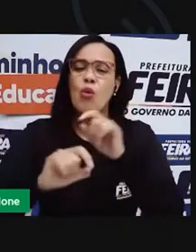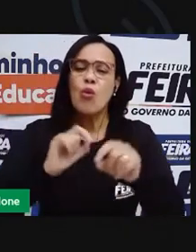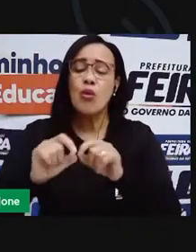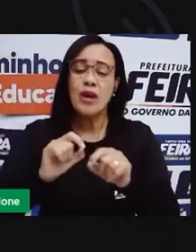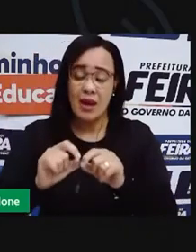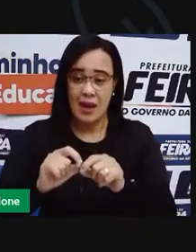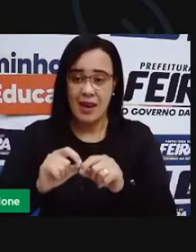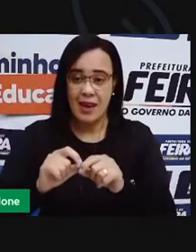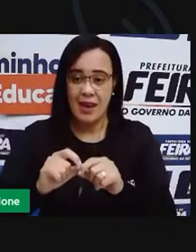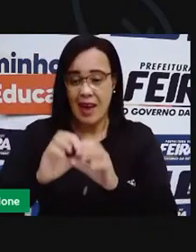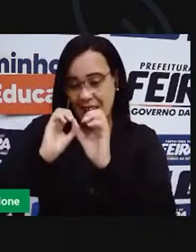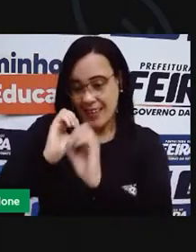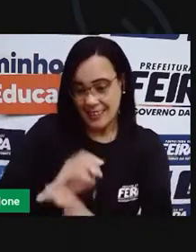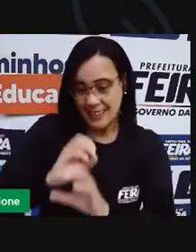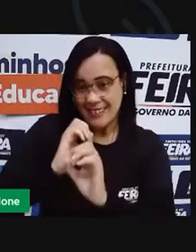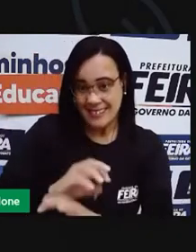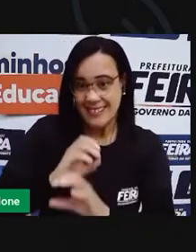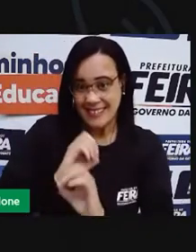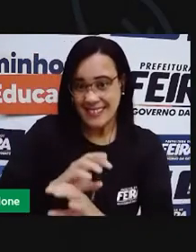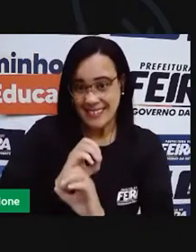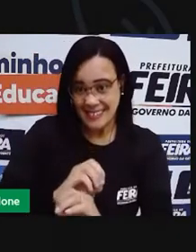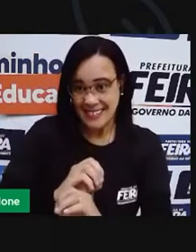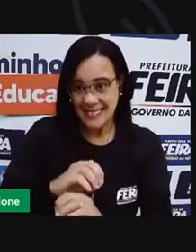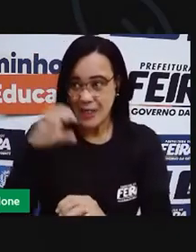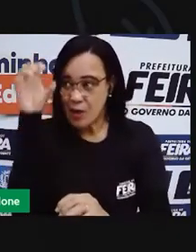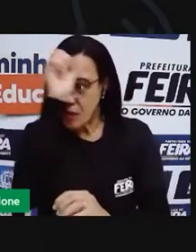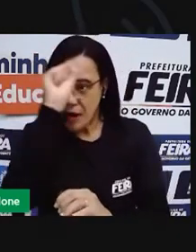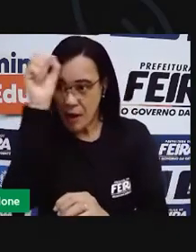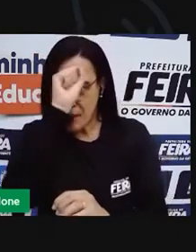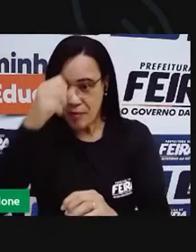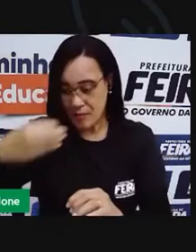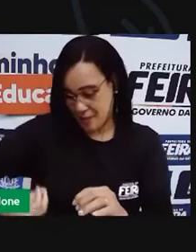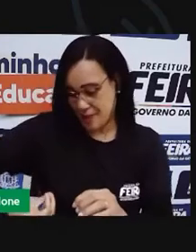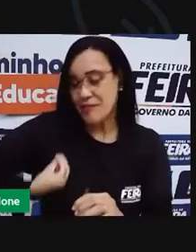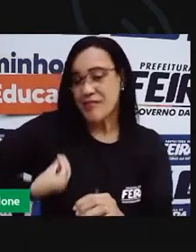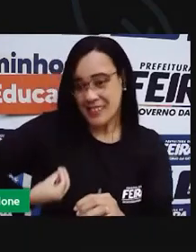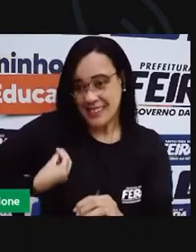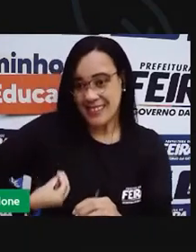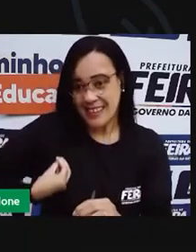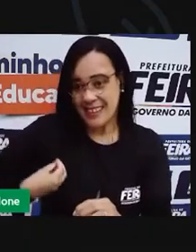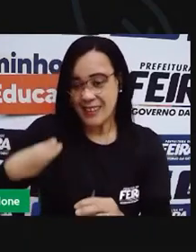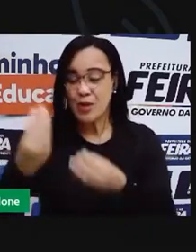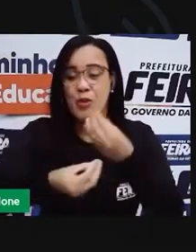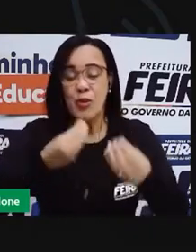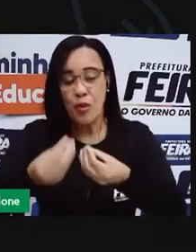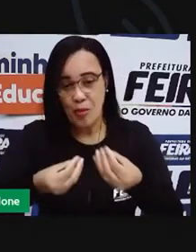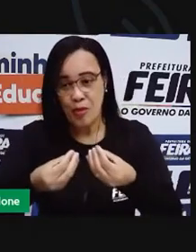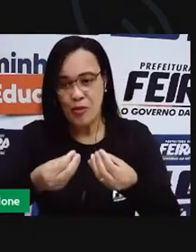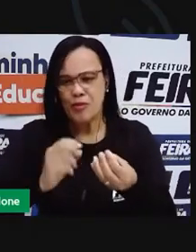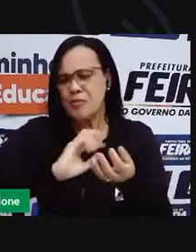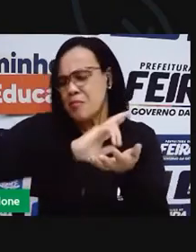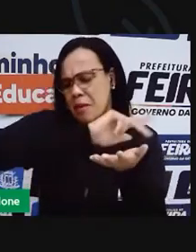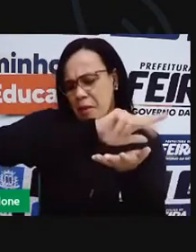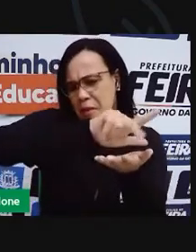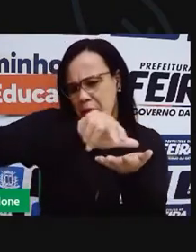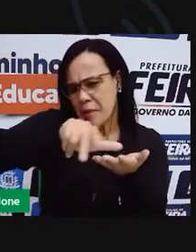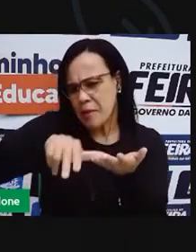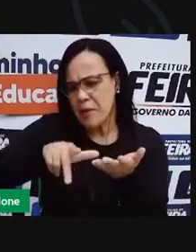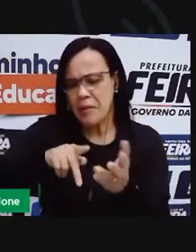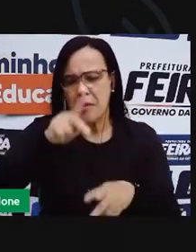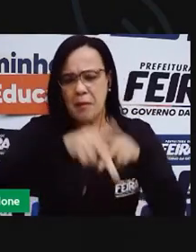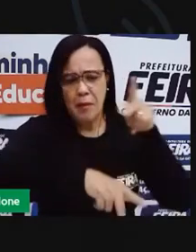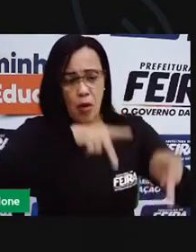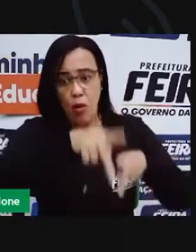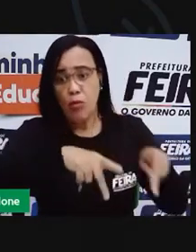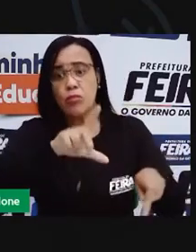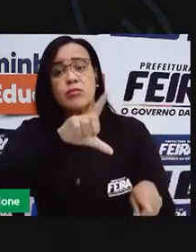lição que aquela história ensina. Tem diversas fábulas populares. Talvez você já tenha ouvido falar de alguma